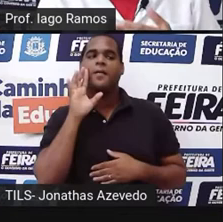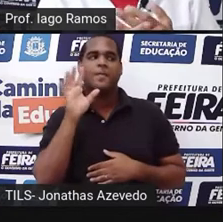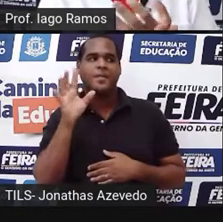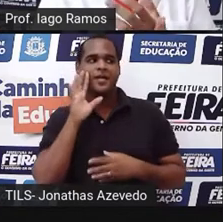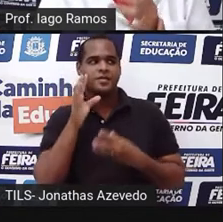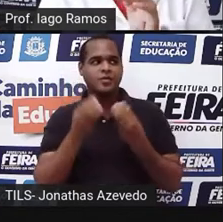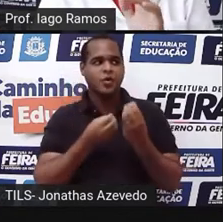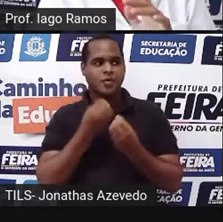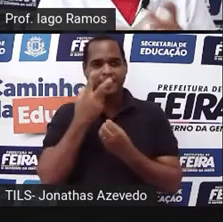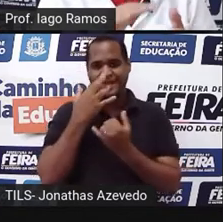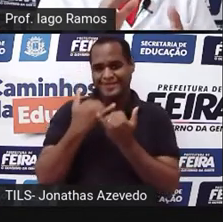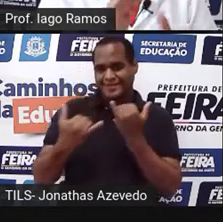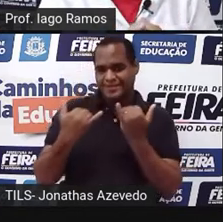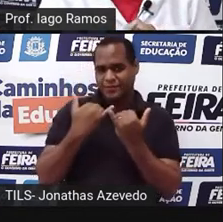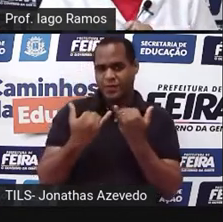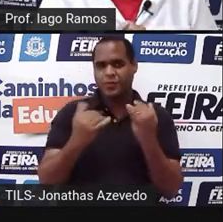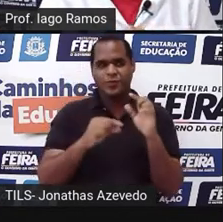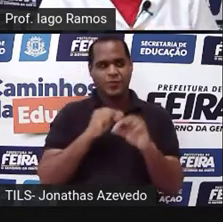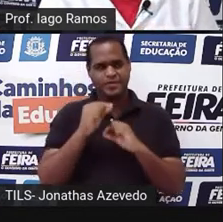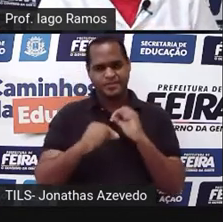O que é semelhança?